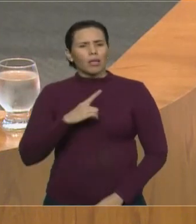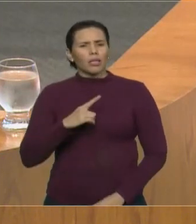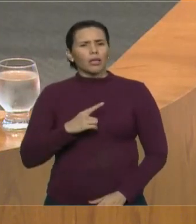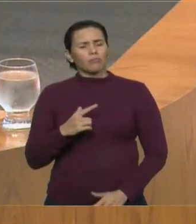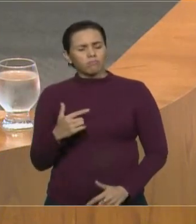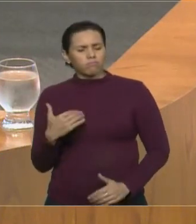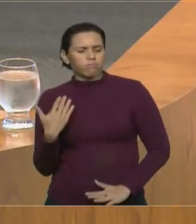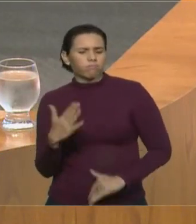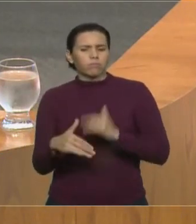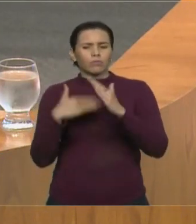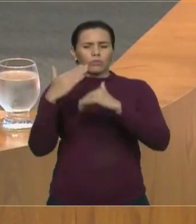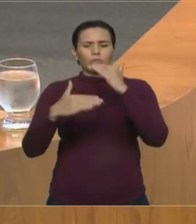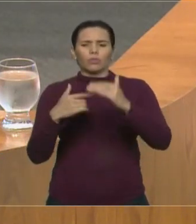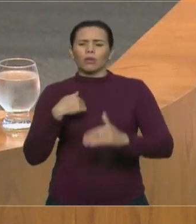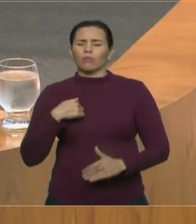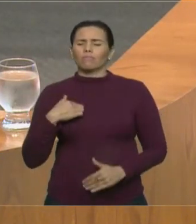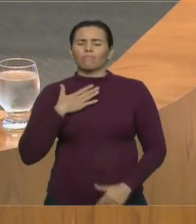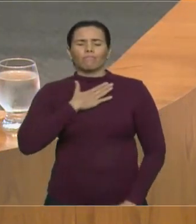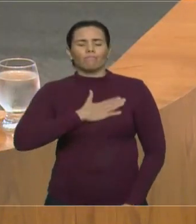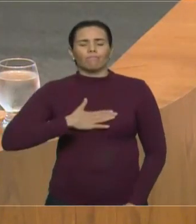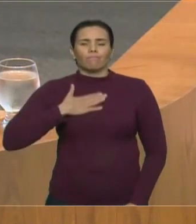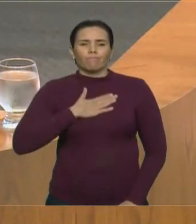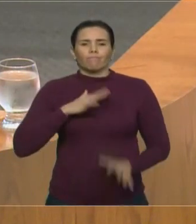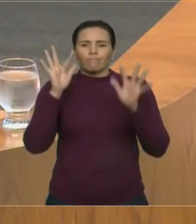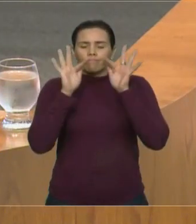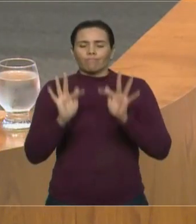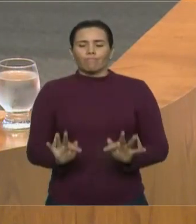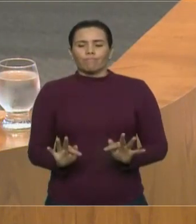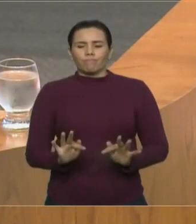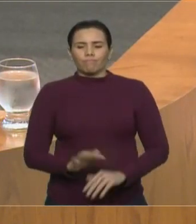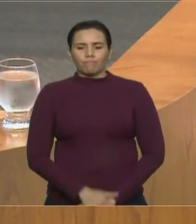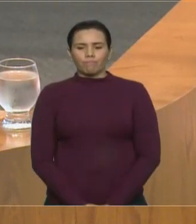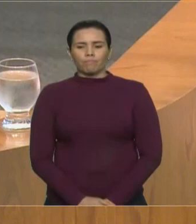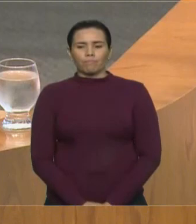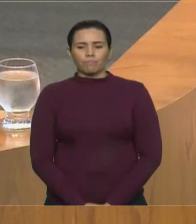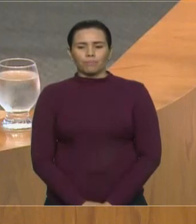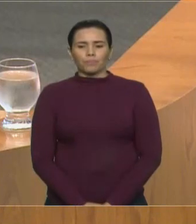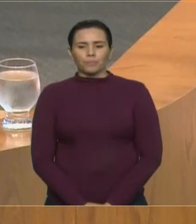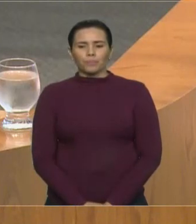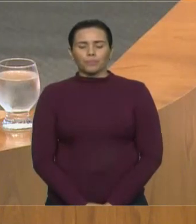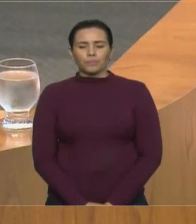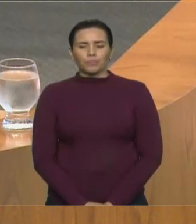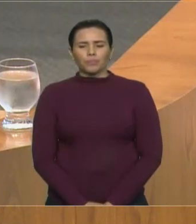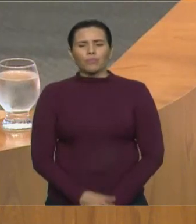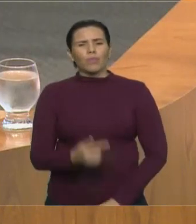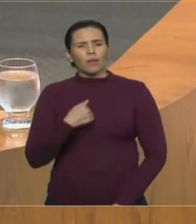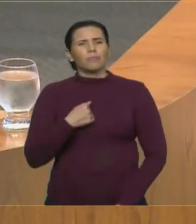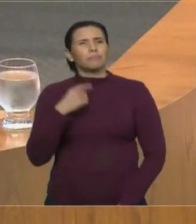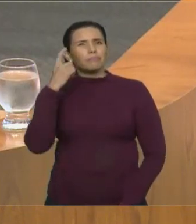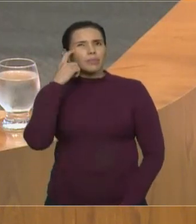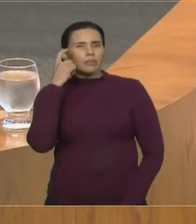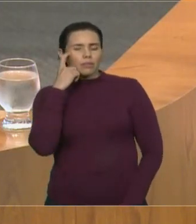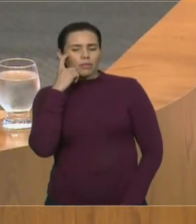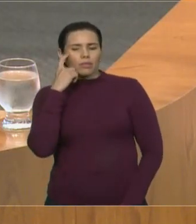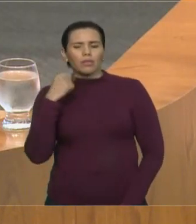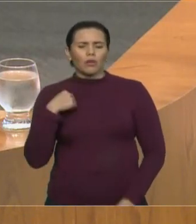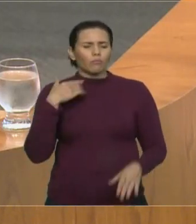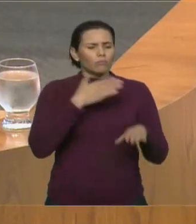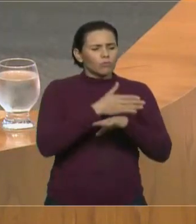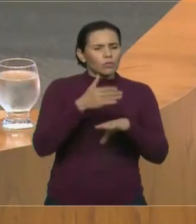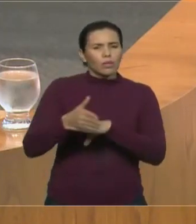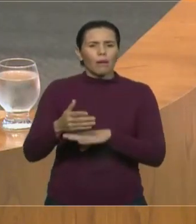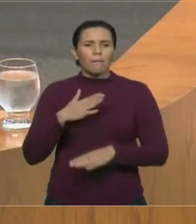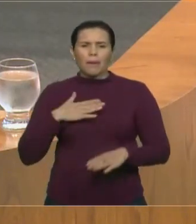muito feliz. Esses dias de recesso, eu estive visitando as nossas bases,